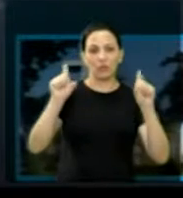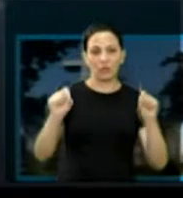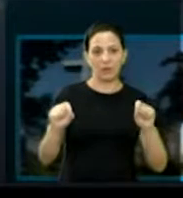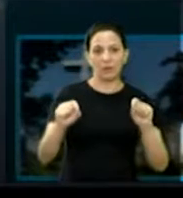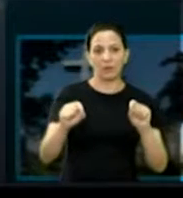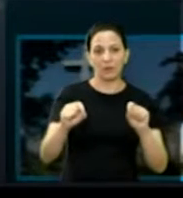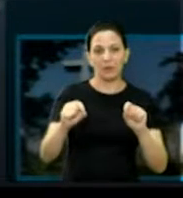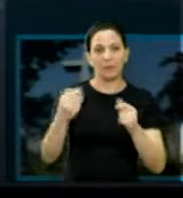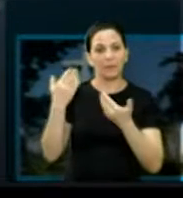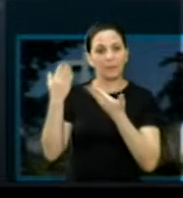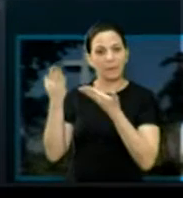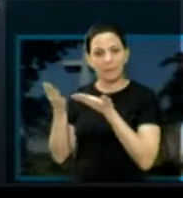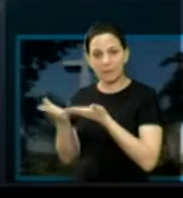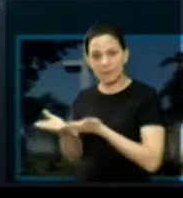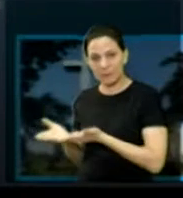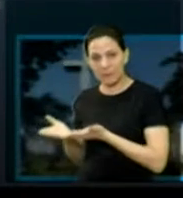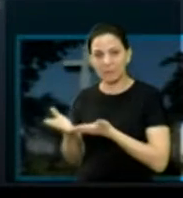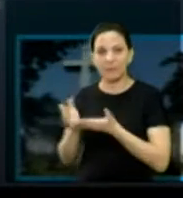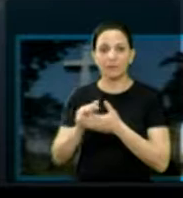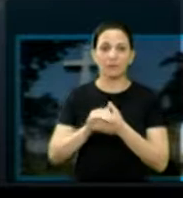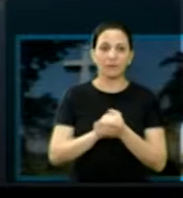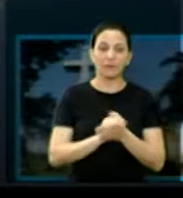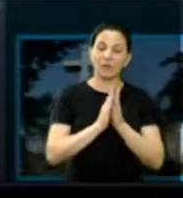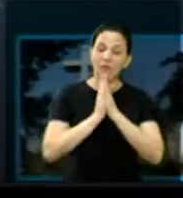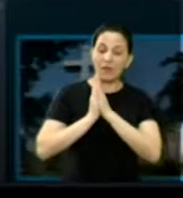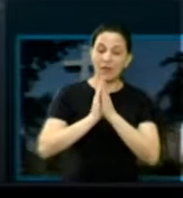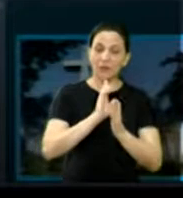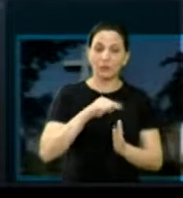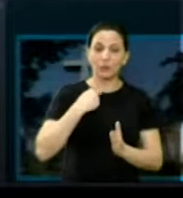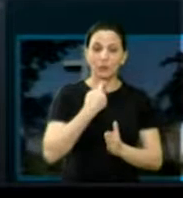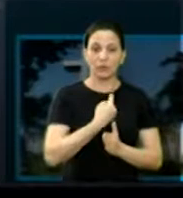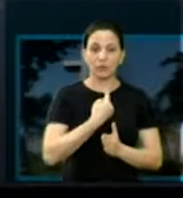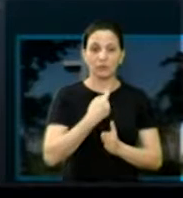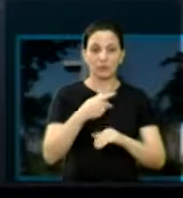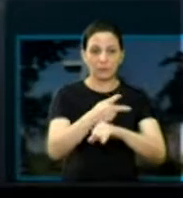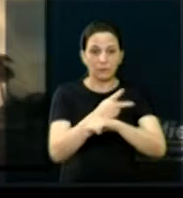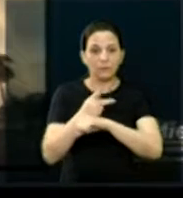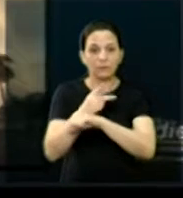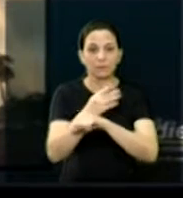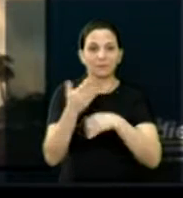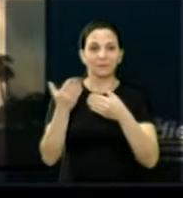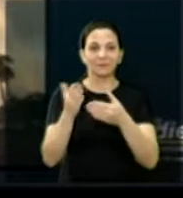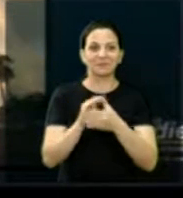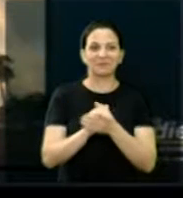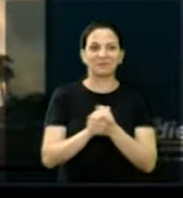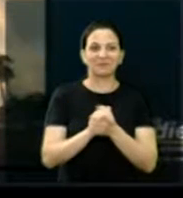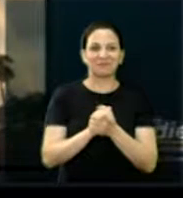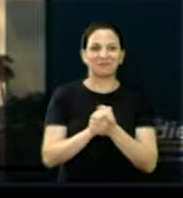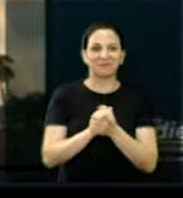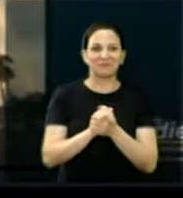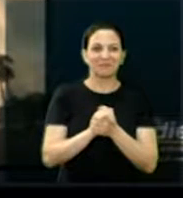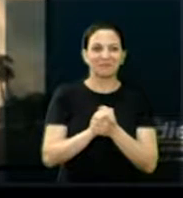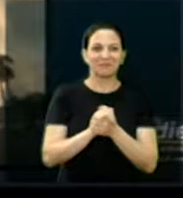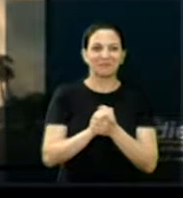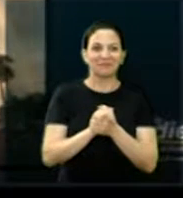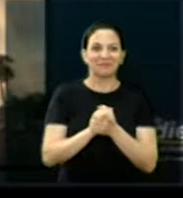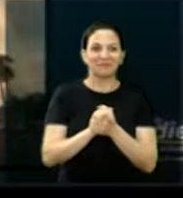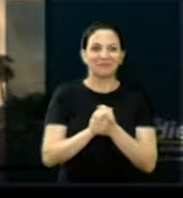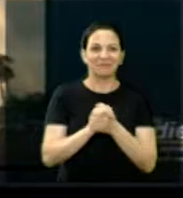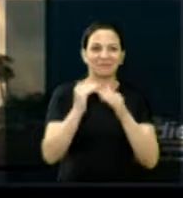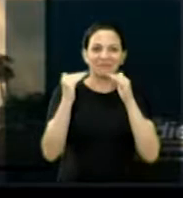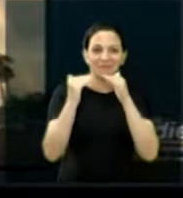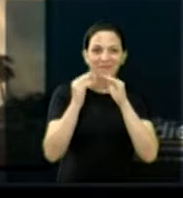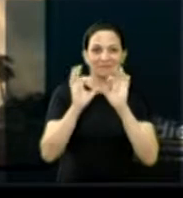Maria concebida sem pecado, rogai por nós que recorremos a vós, e por coincidência ou não,